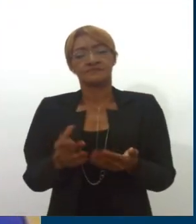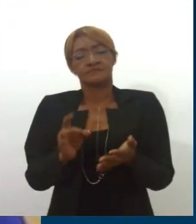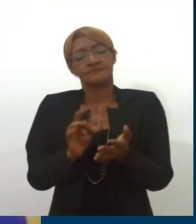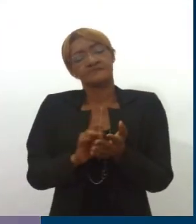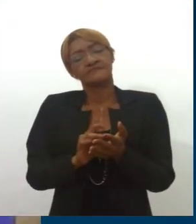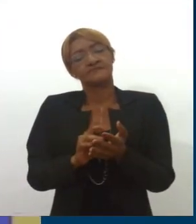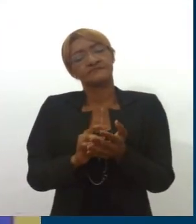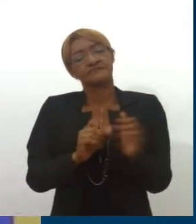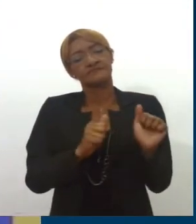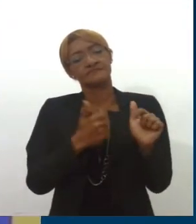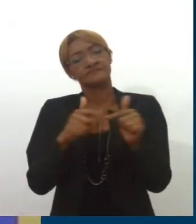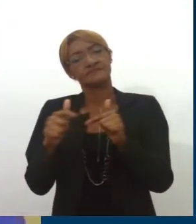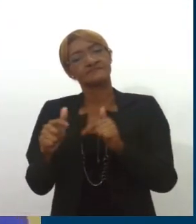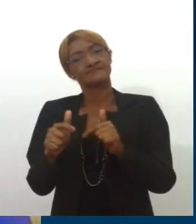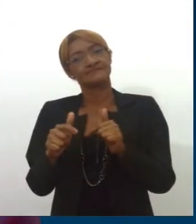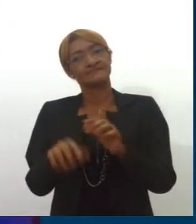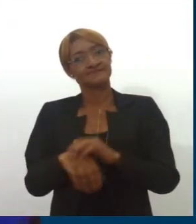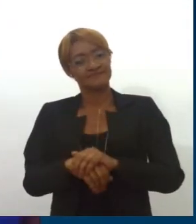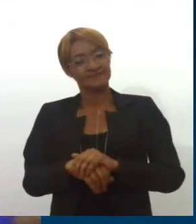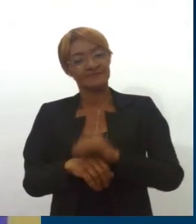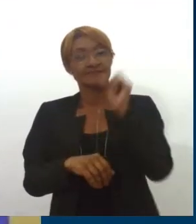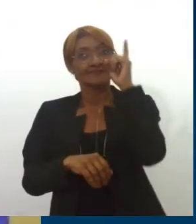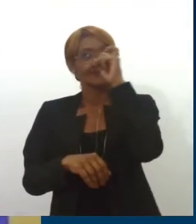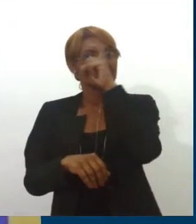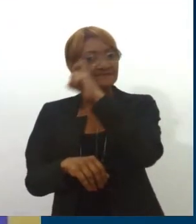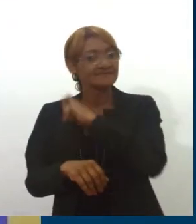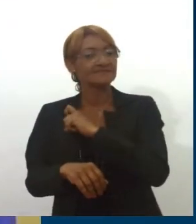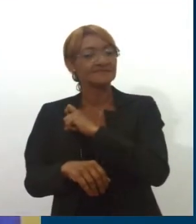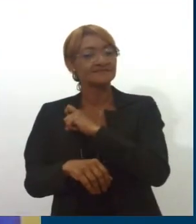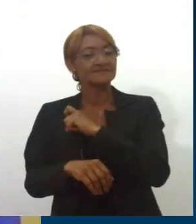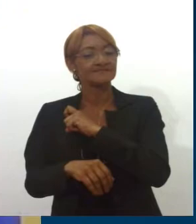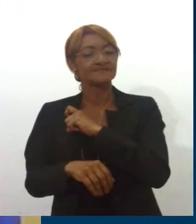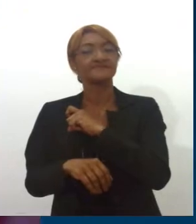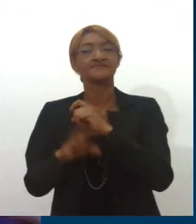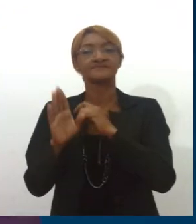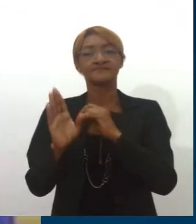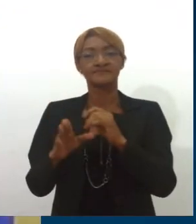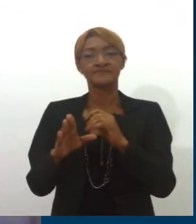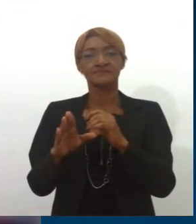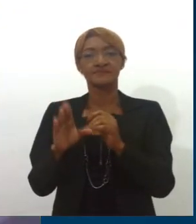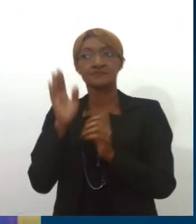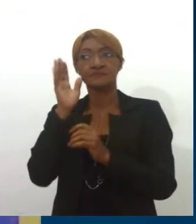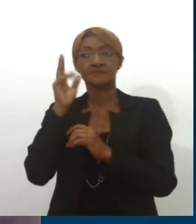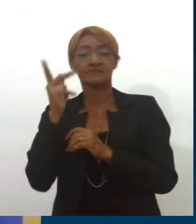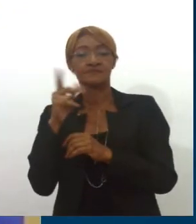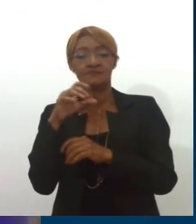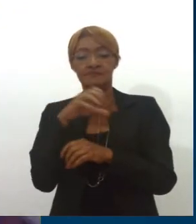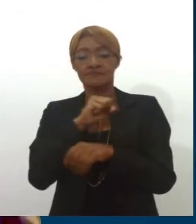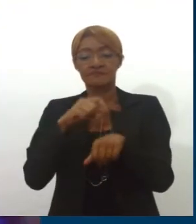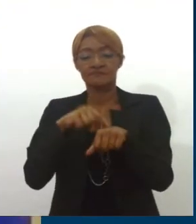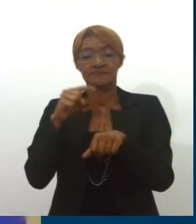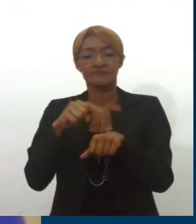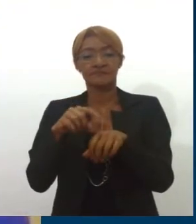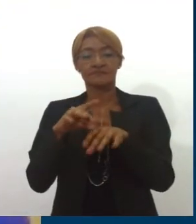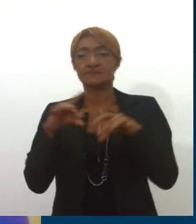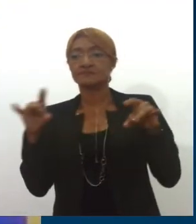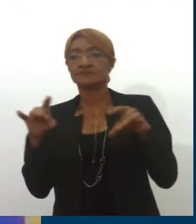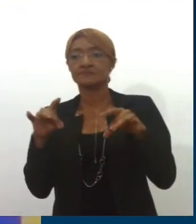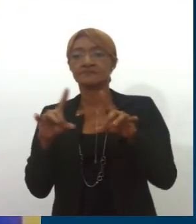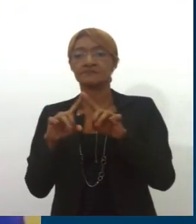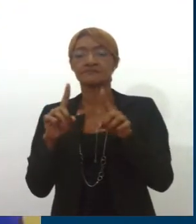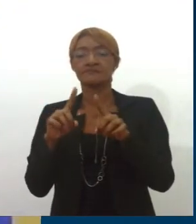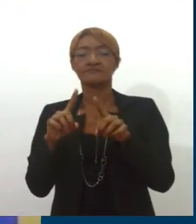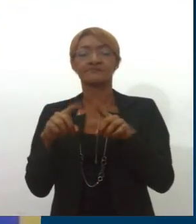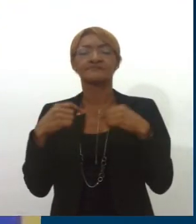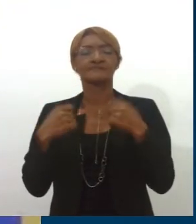arte. Não é fácil fazer cordel, não é fácil ser um cantador de improviso. E é por isso que a sociedade precisa reconhecer a importância